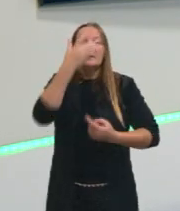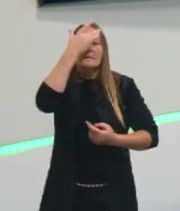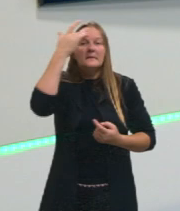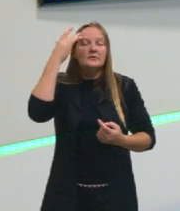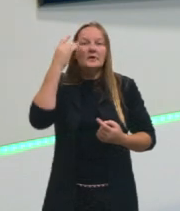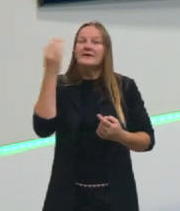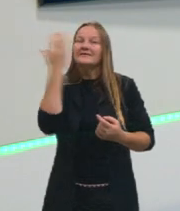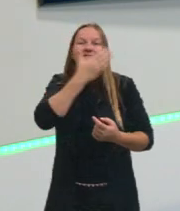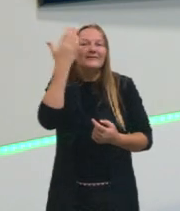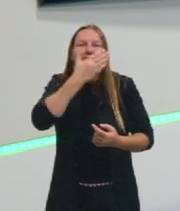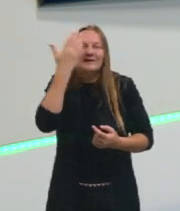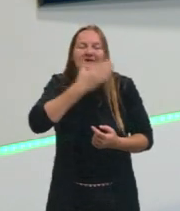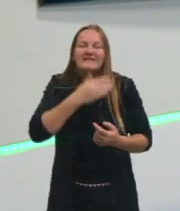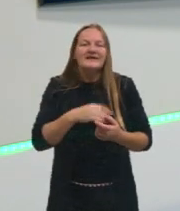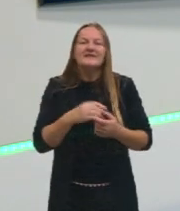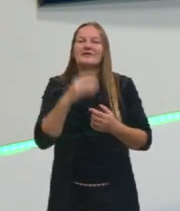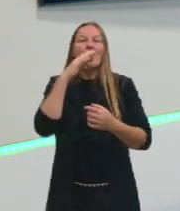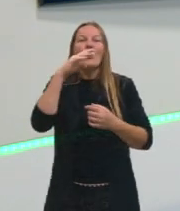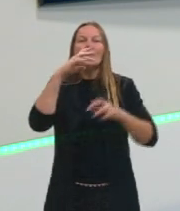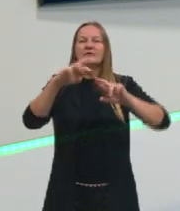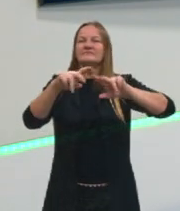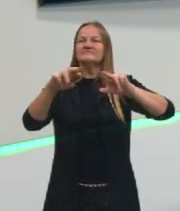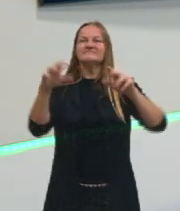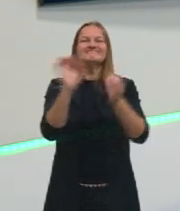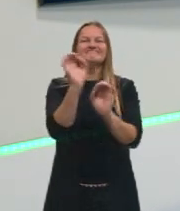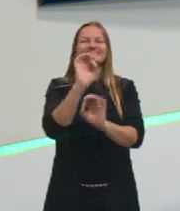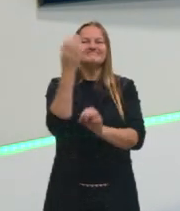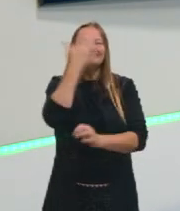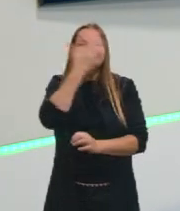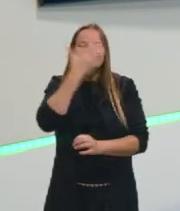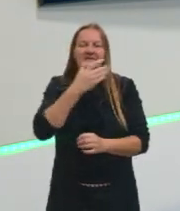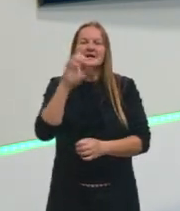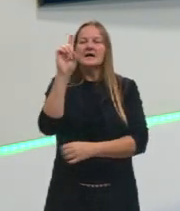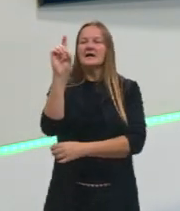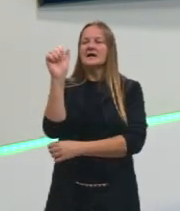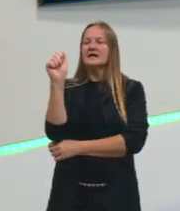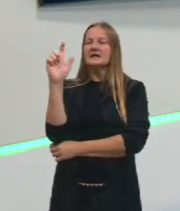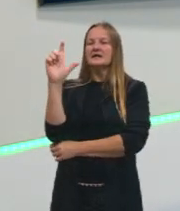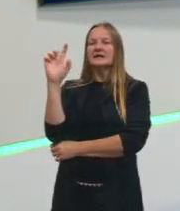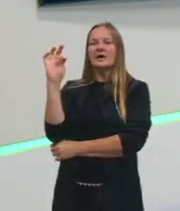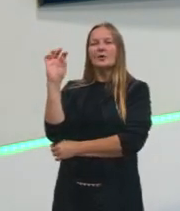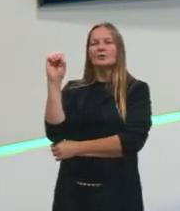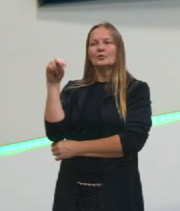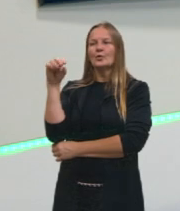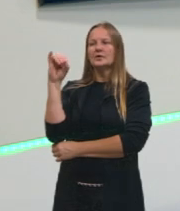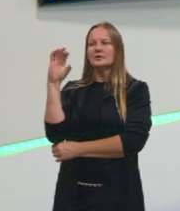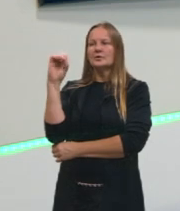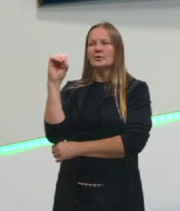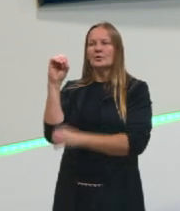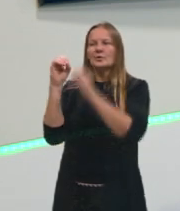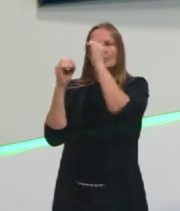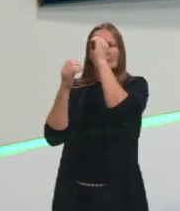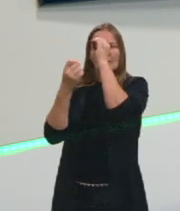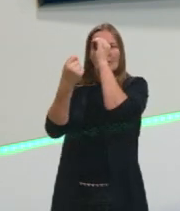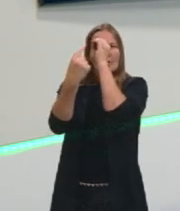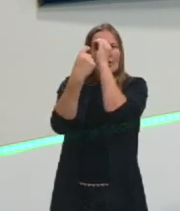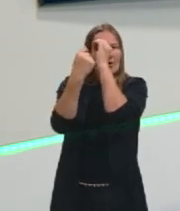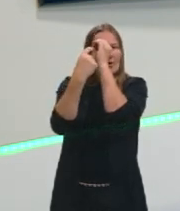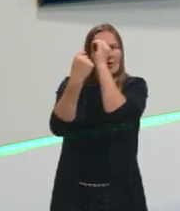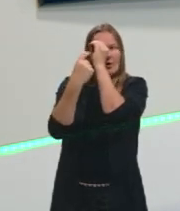que não conseguem distinguir certas cores, certo? Que é os daltônicos, por exemplo, ele tem problema nos receptores aí